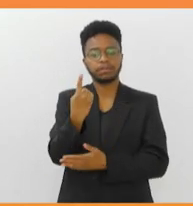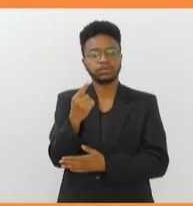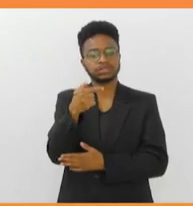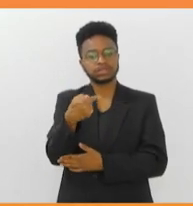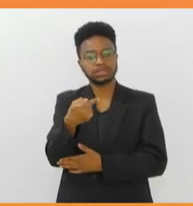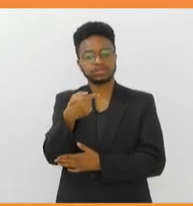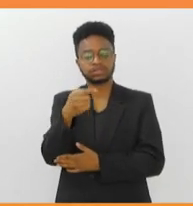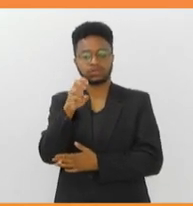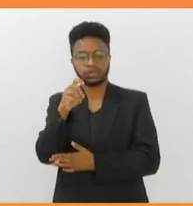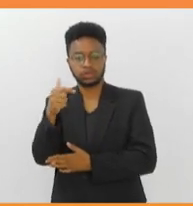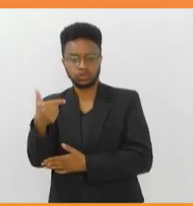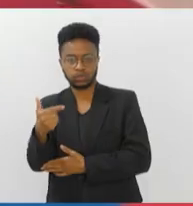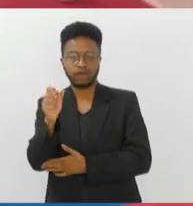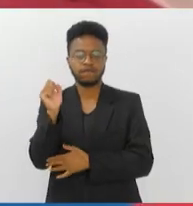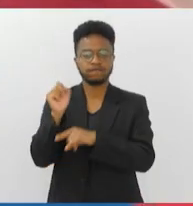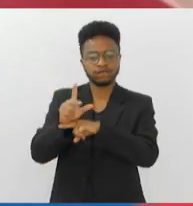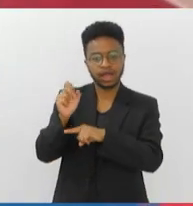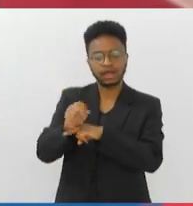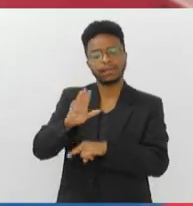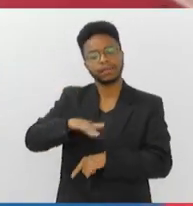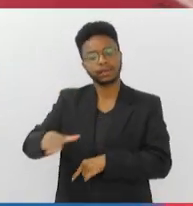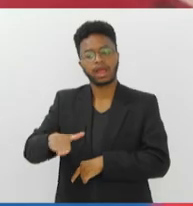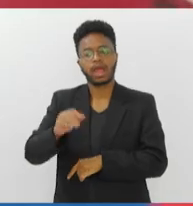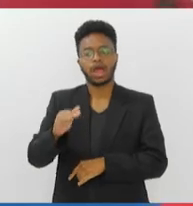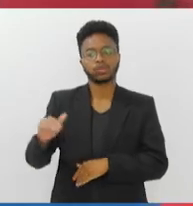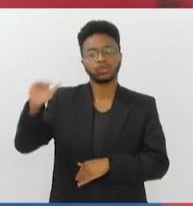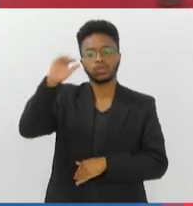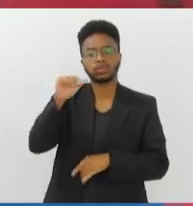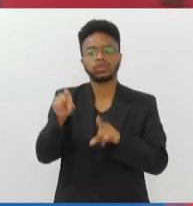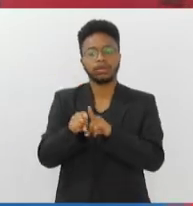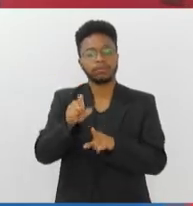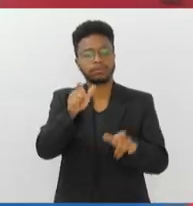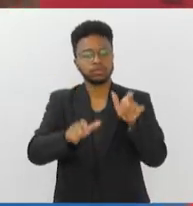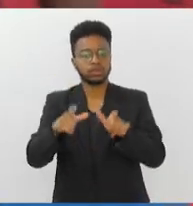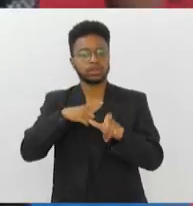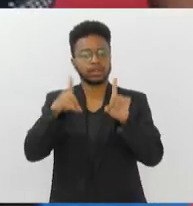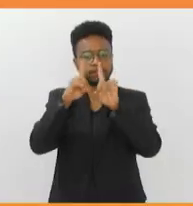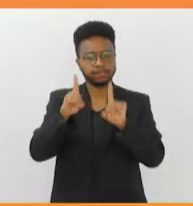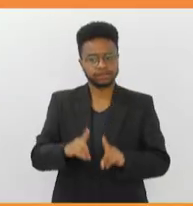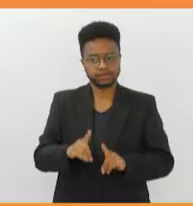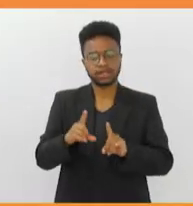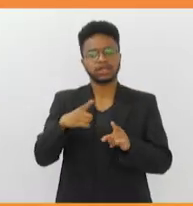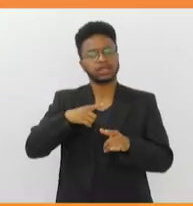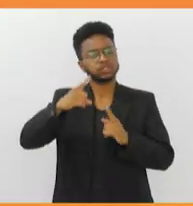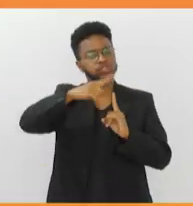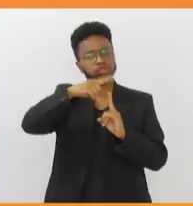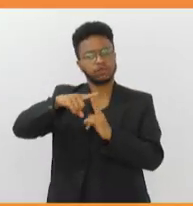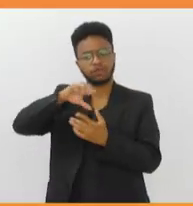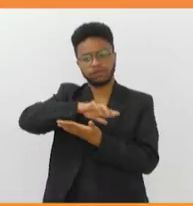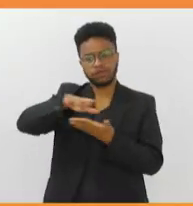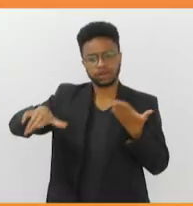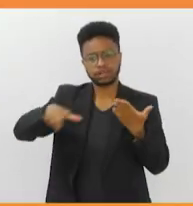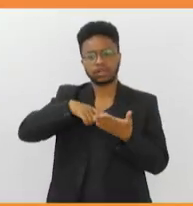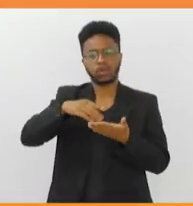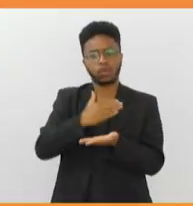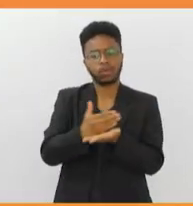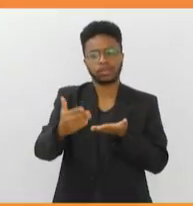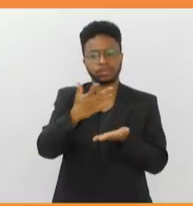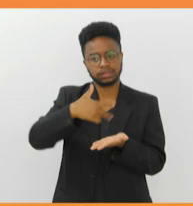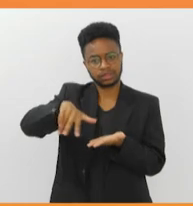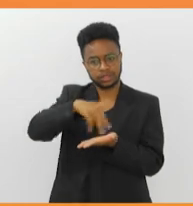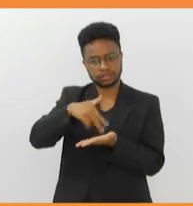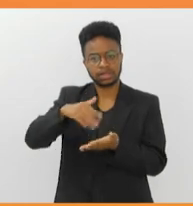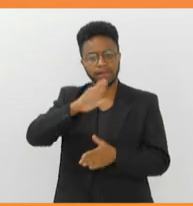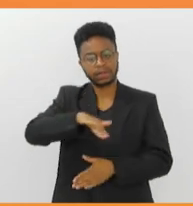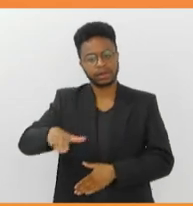vagas abertas para crianças, adultos e pessoas com deficiência. As modalidades são as mais variadas, de iniciação à dança para crianças